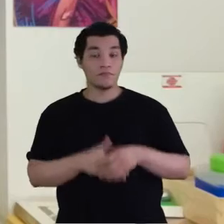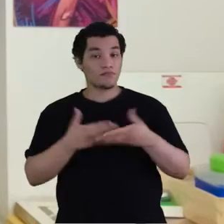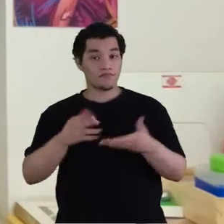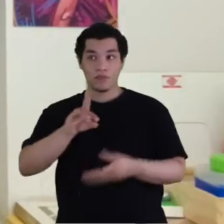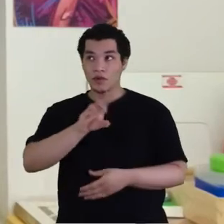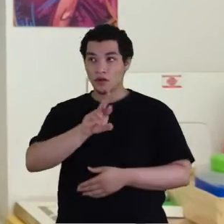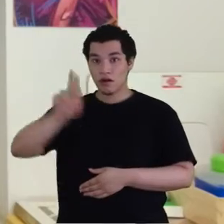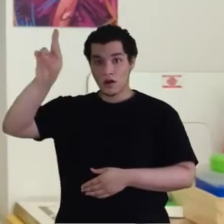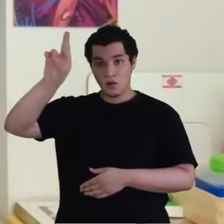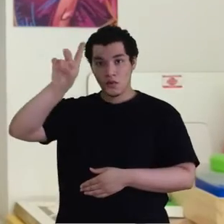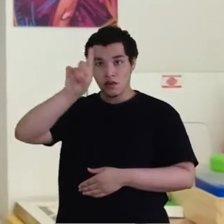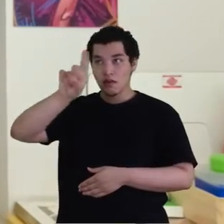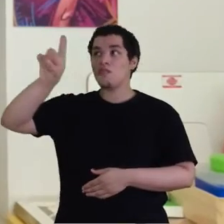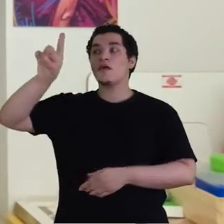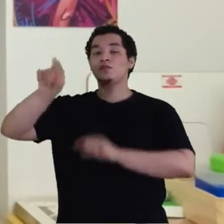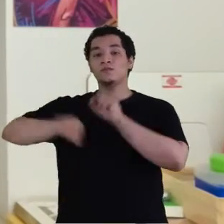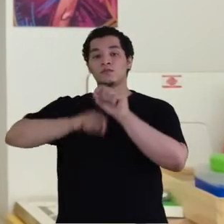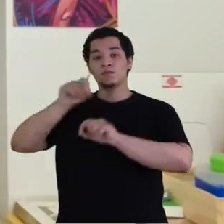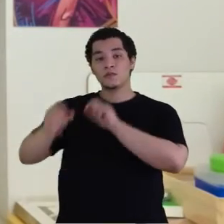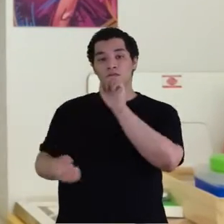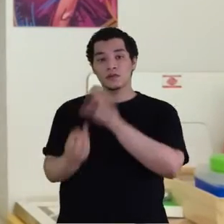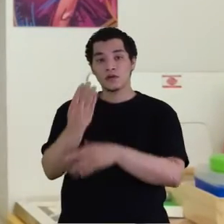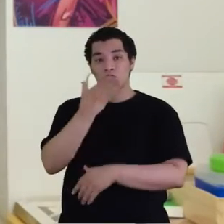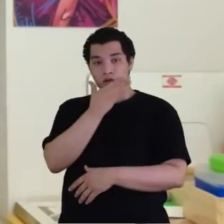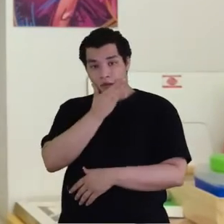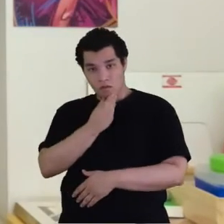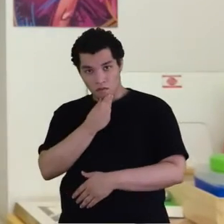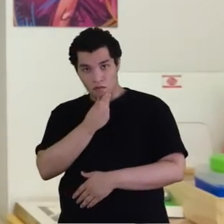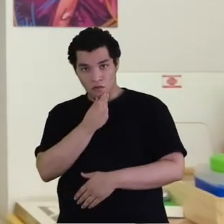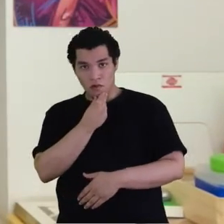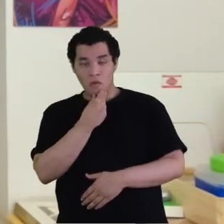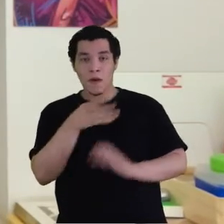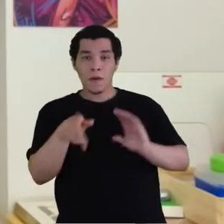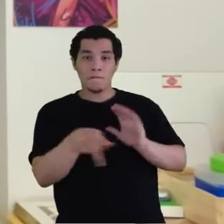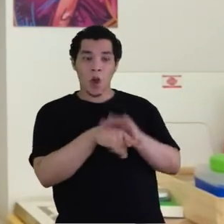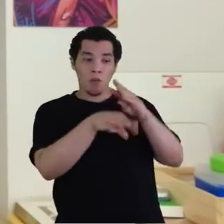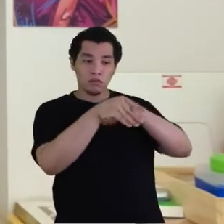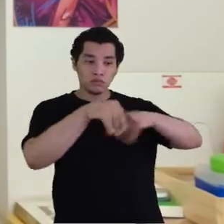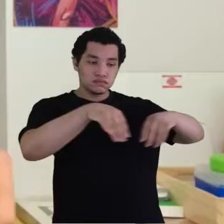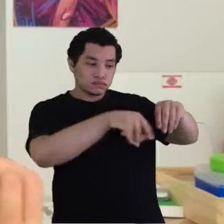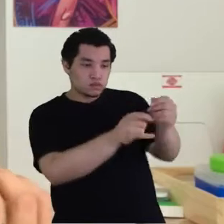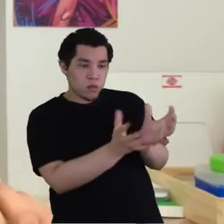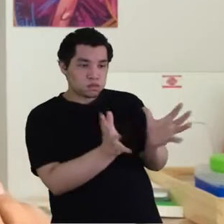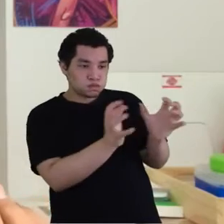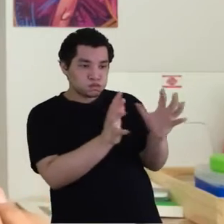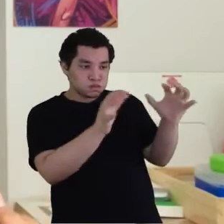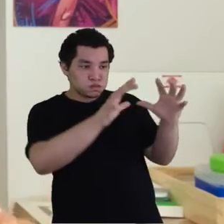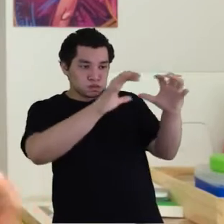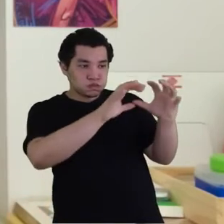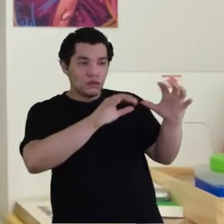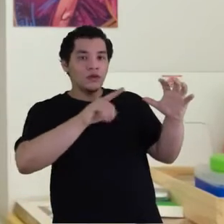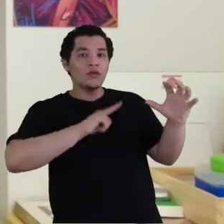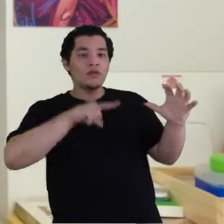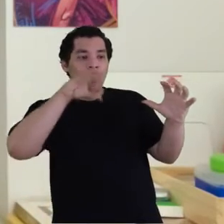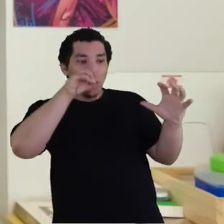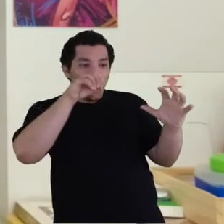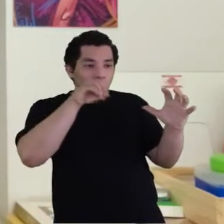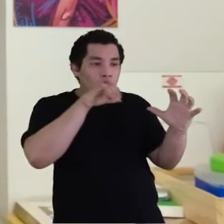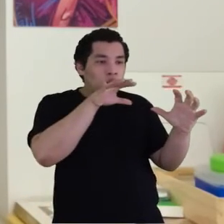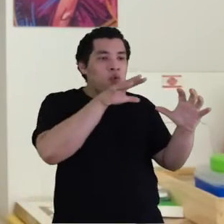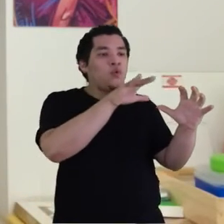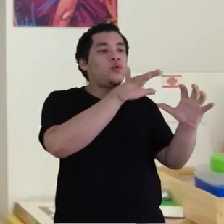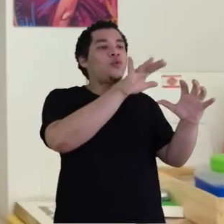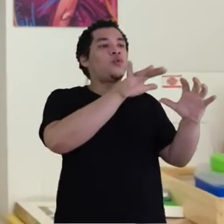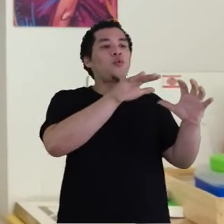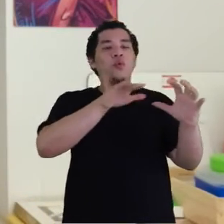o Senhor Deus formou o homem do pó da terra e soprou em suas narinas o fôlego